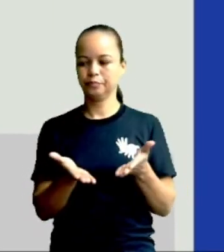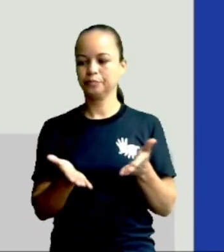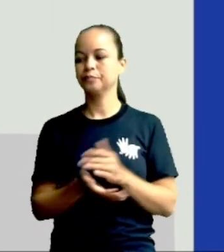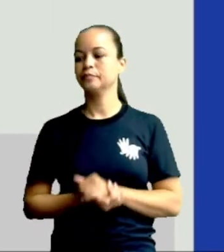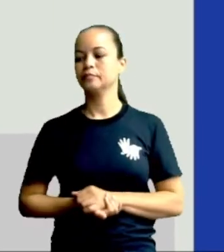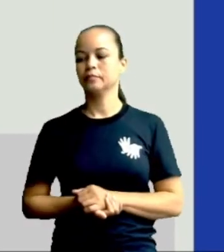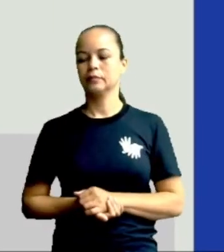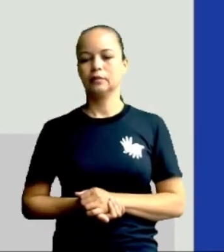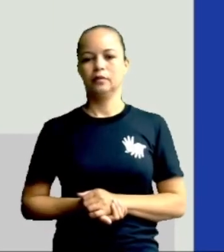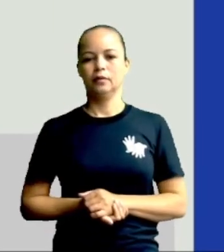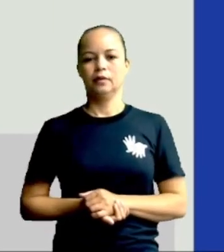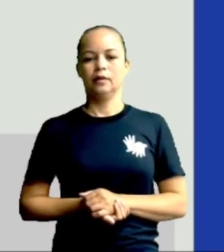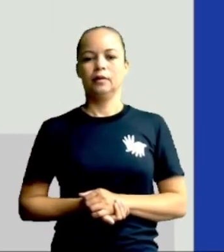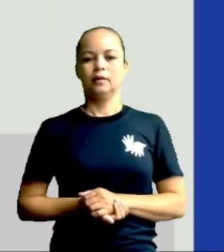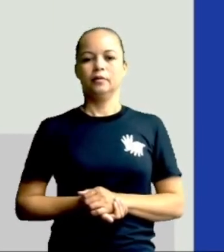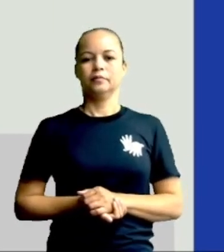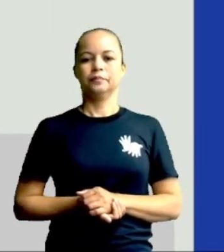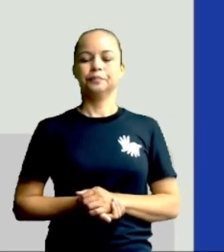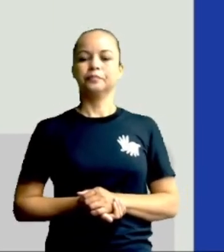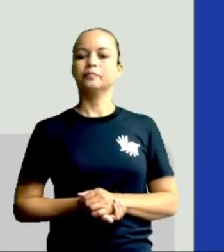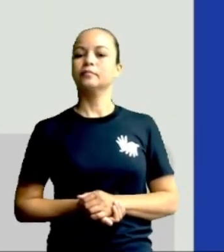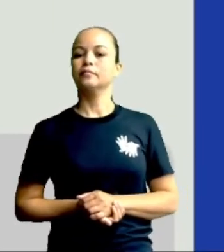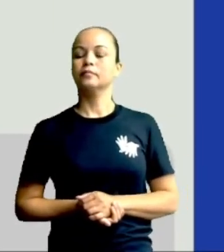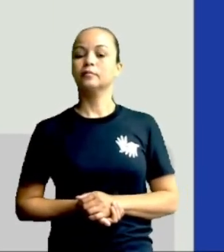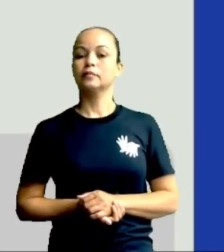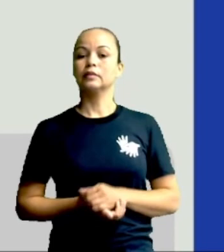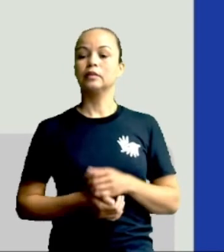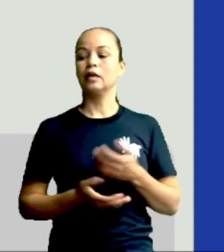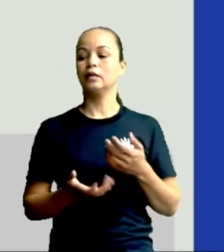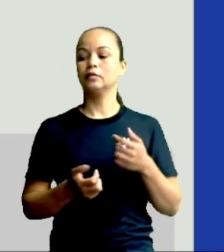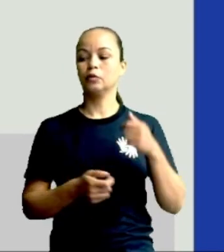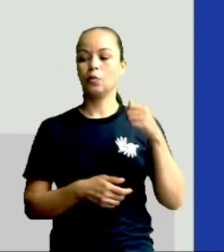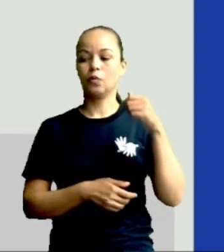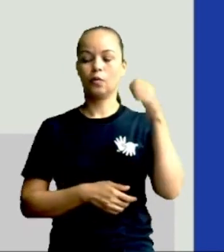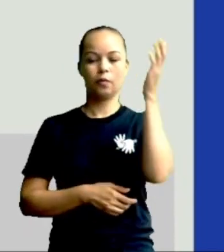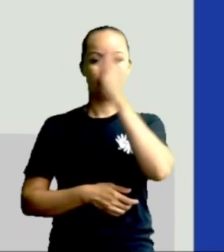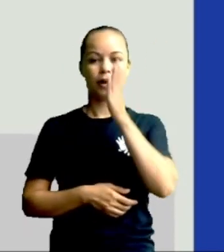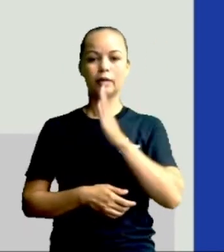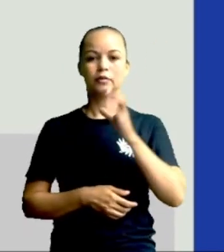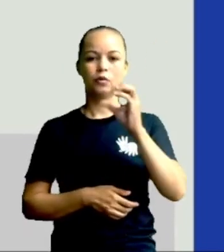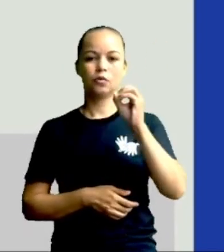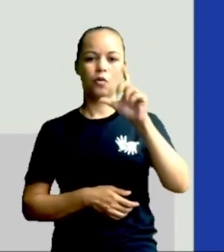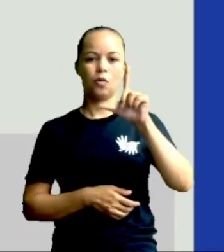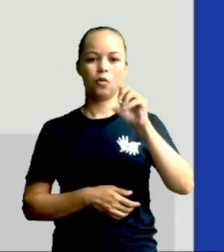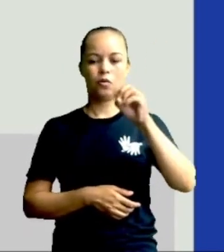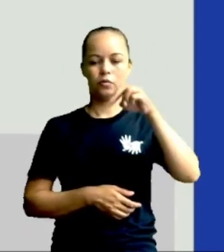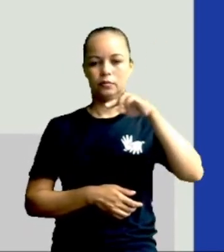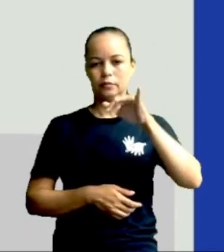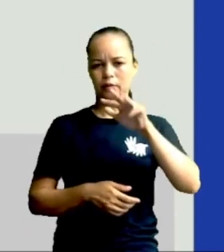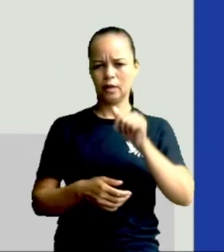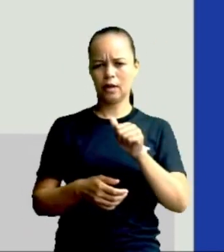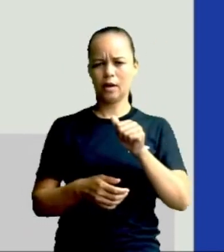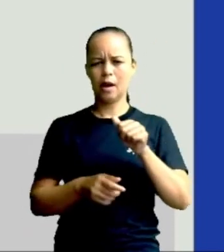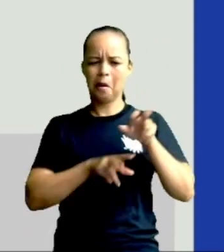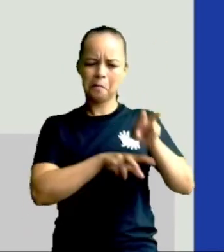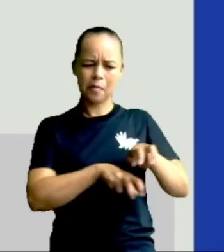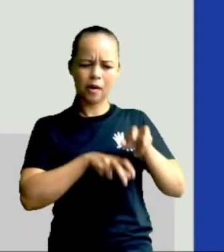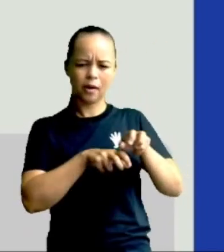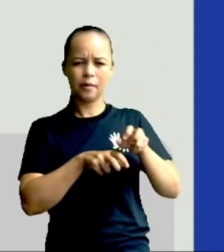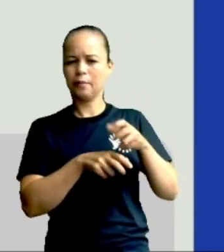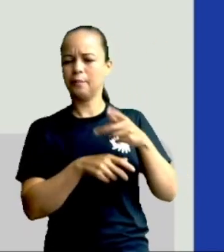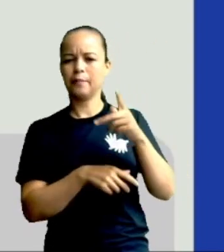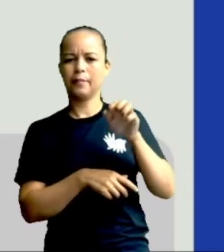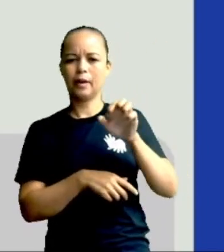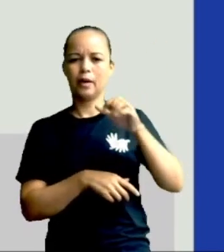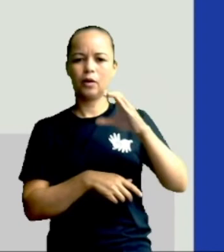E aí, eu venho pra seguinte pergunta. No Brasil Colônia, a pecuária teve um papel decisivo